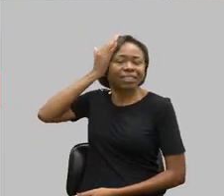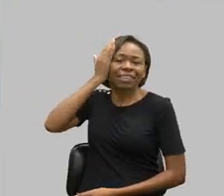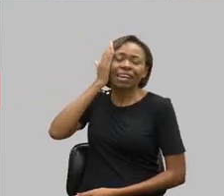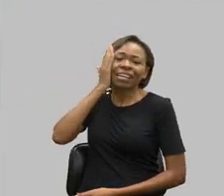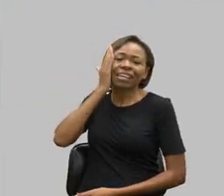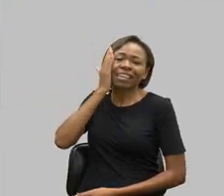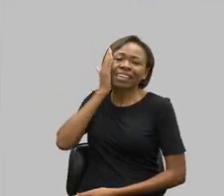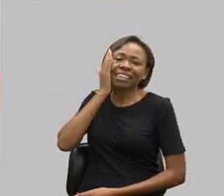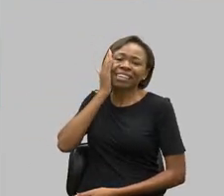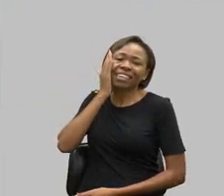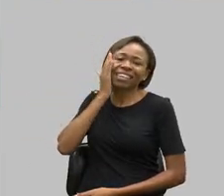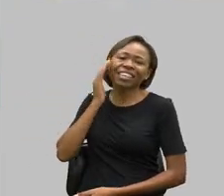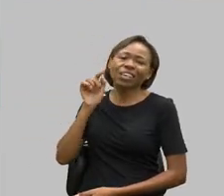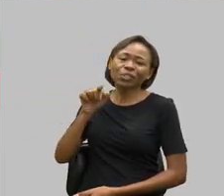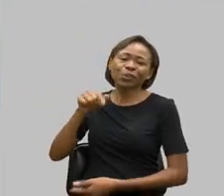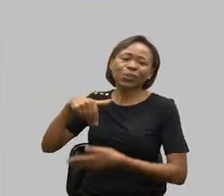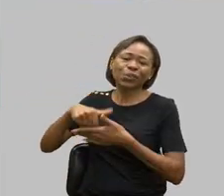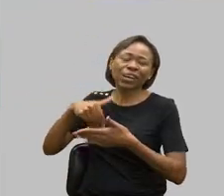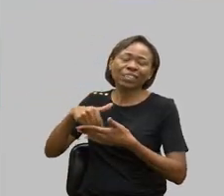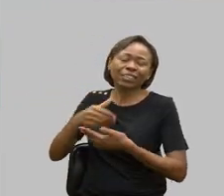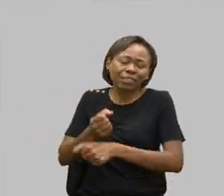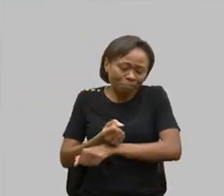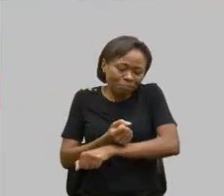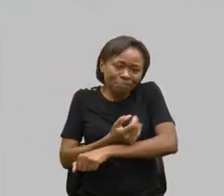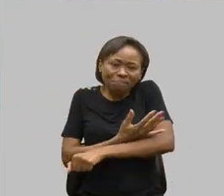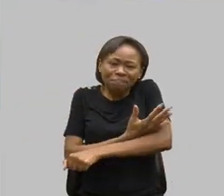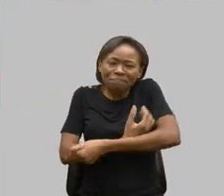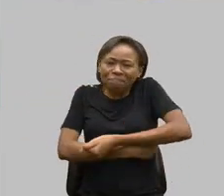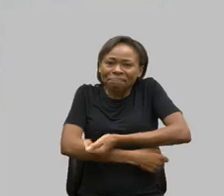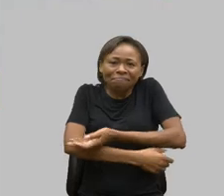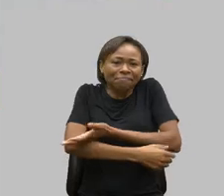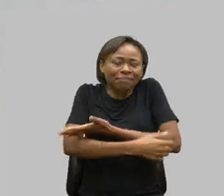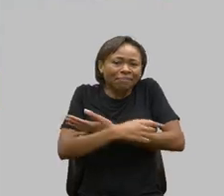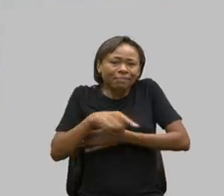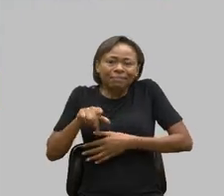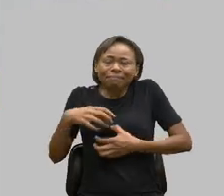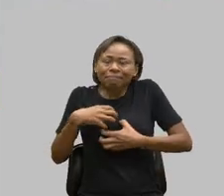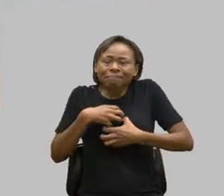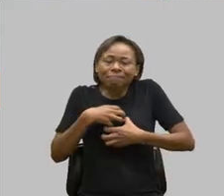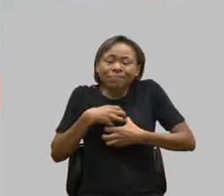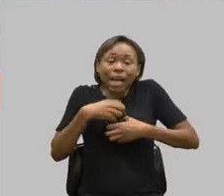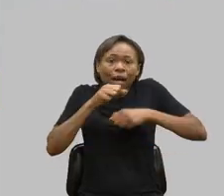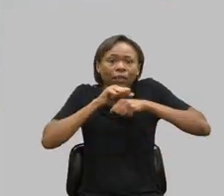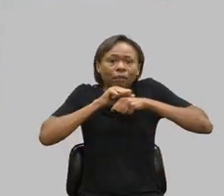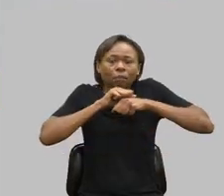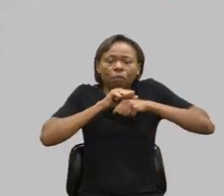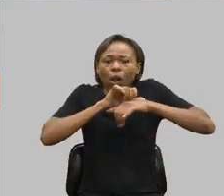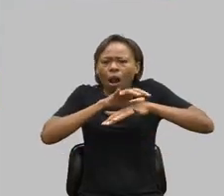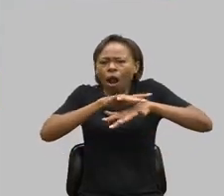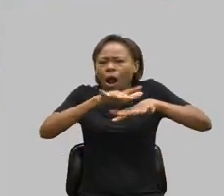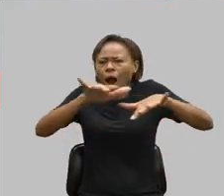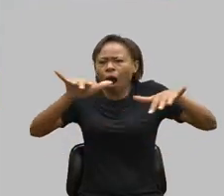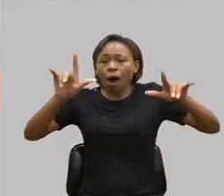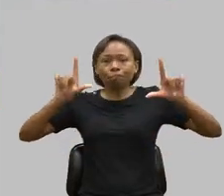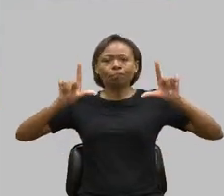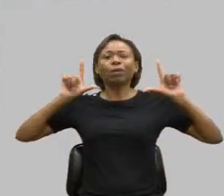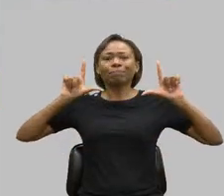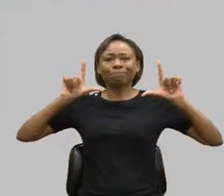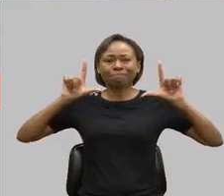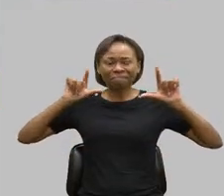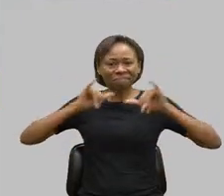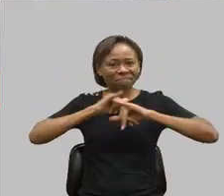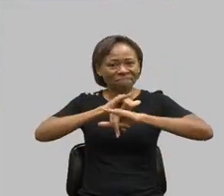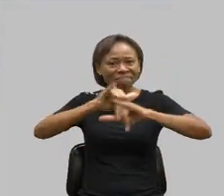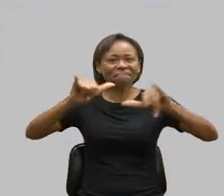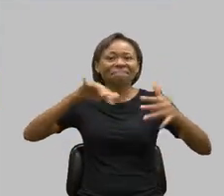se emocionou. E a imagem foi captada. E essa imagem rodou o mundo. E